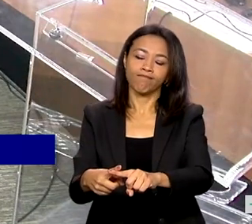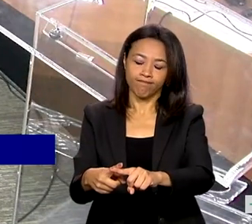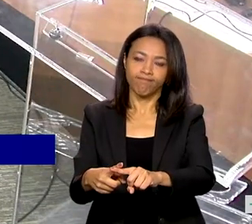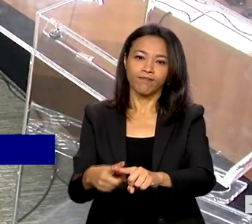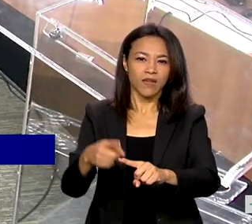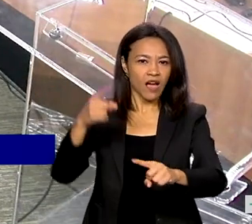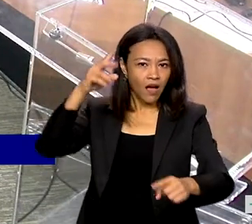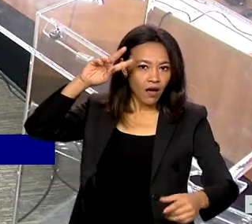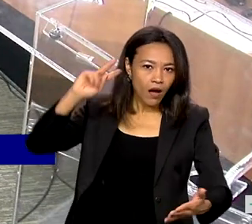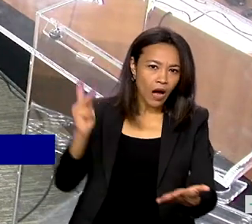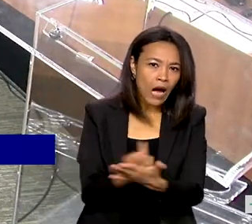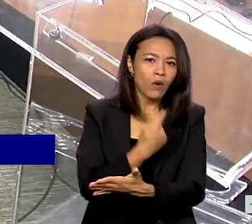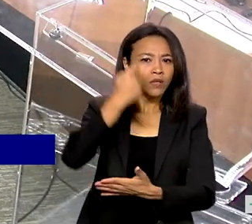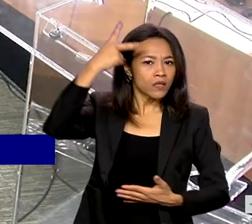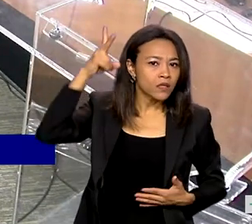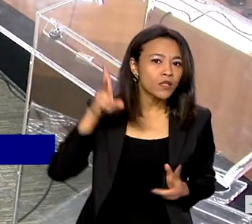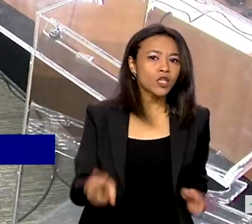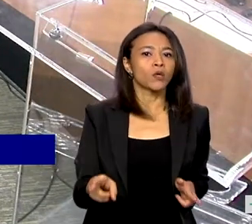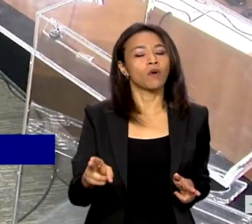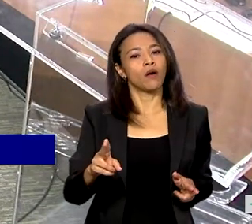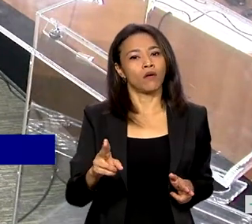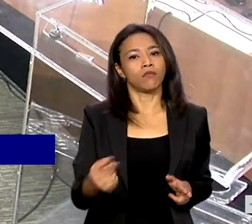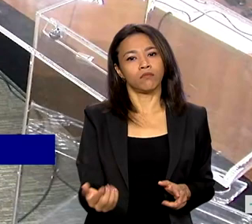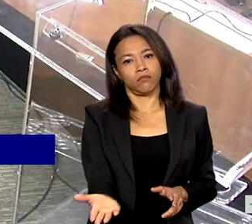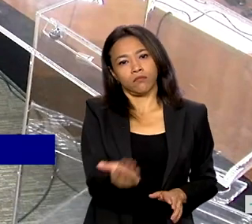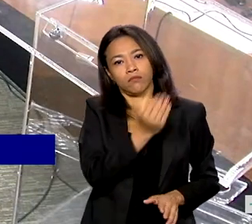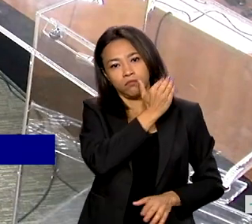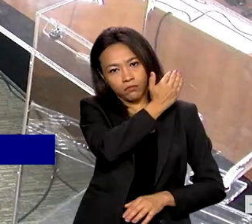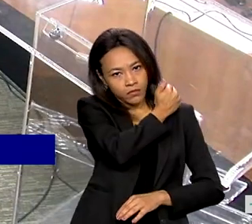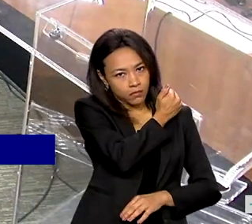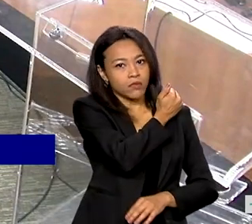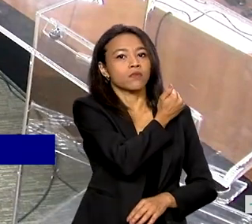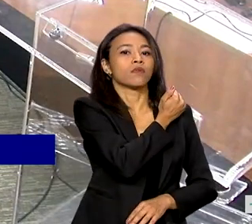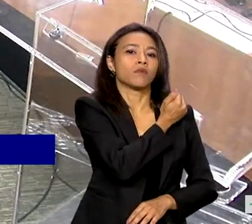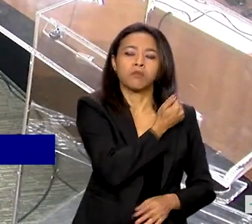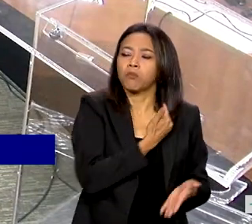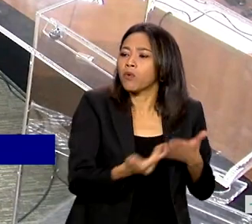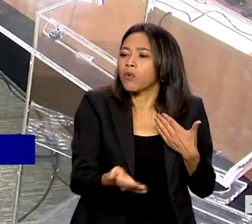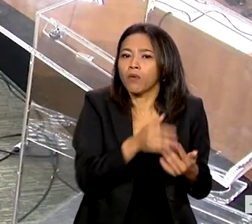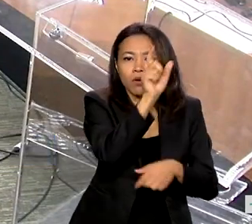crueldade e atrocidade semelhante com qualquer ser humano.